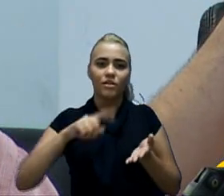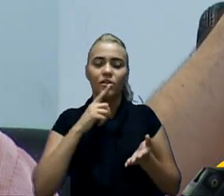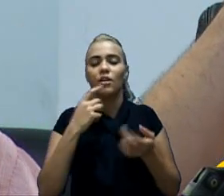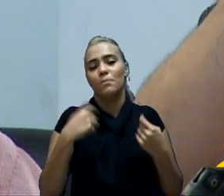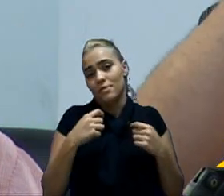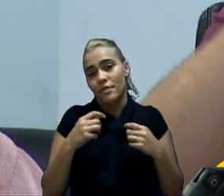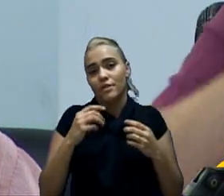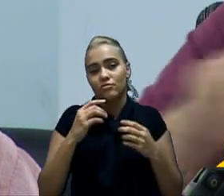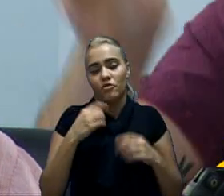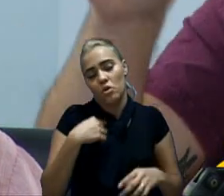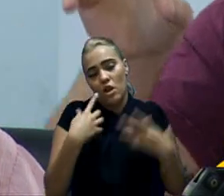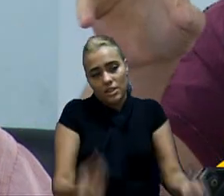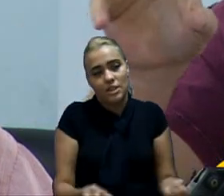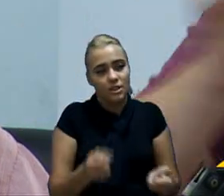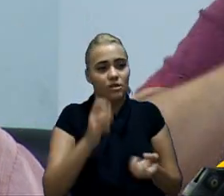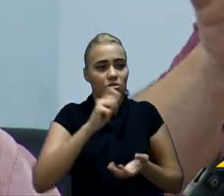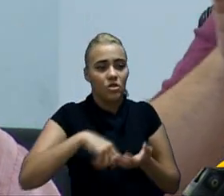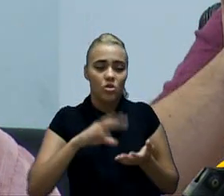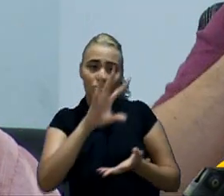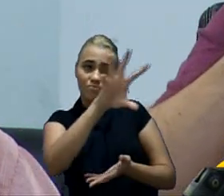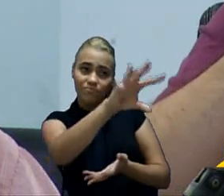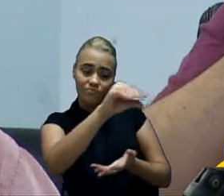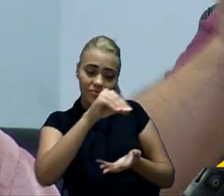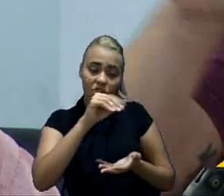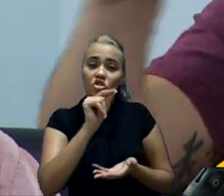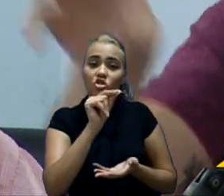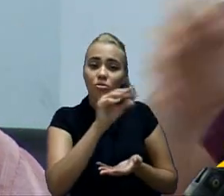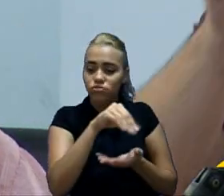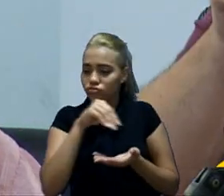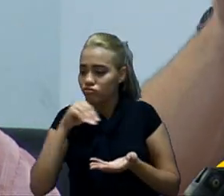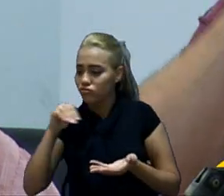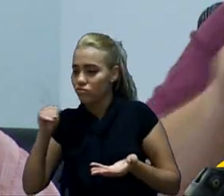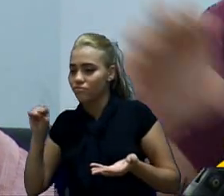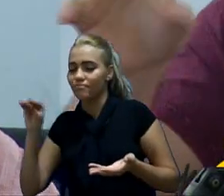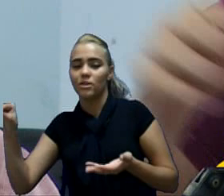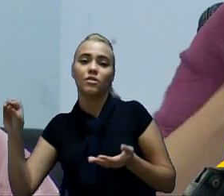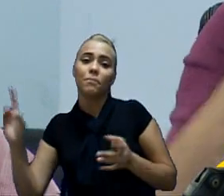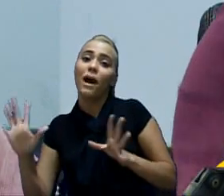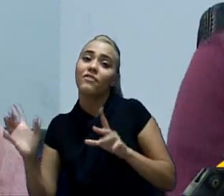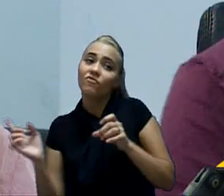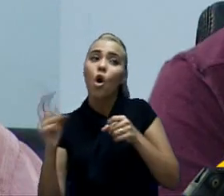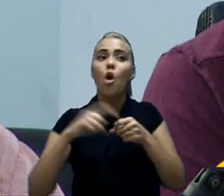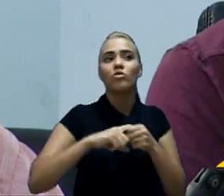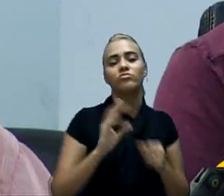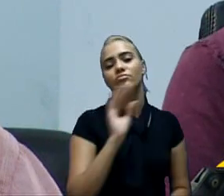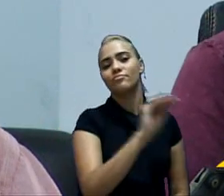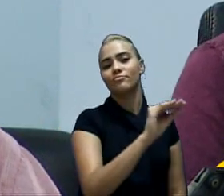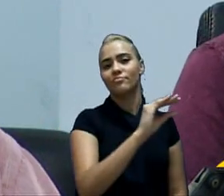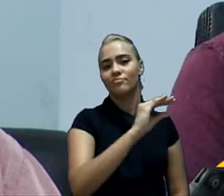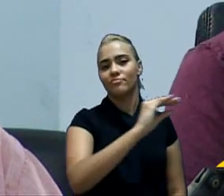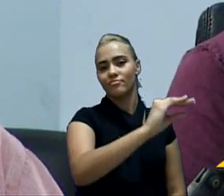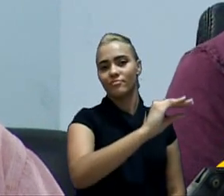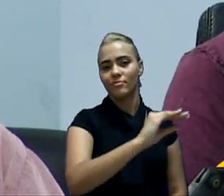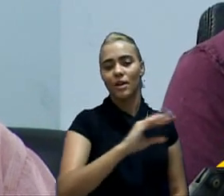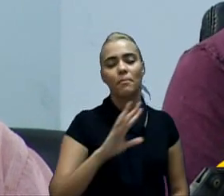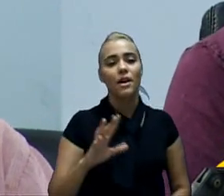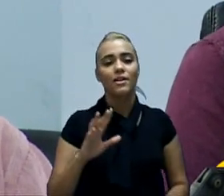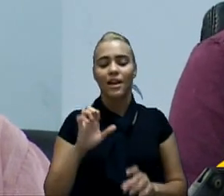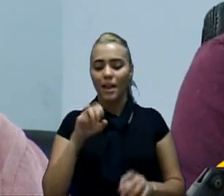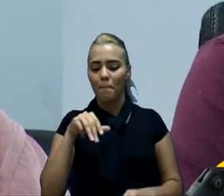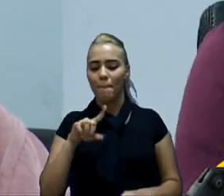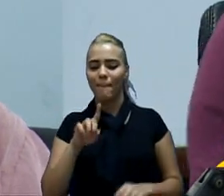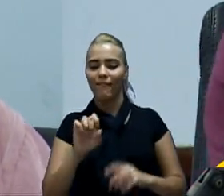tirasse para recolocar, é só isso. Retirou de um lugar que vai voltar, porque metade das emendas impositivas,